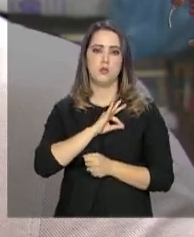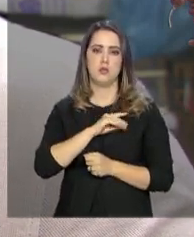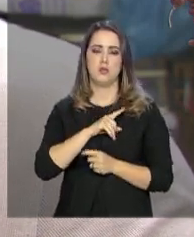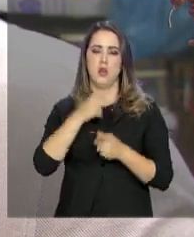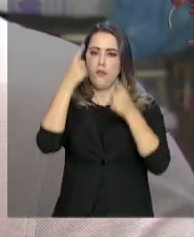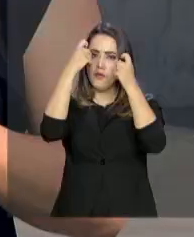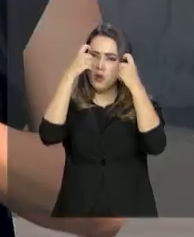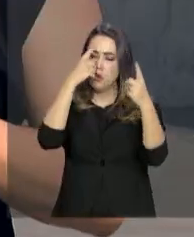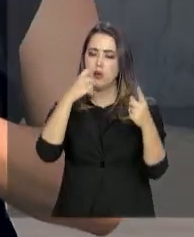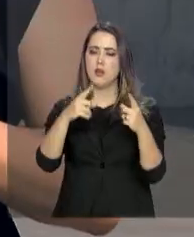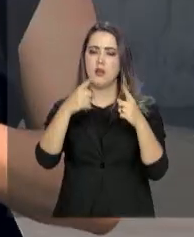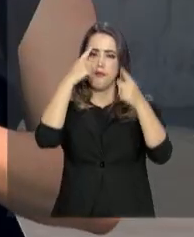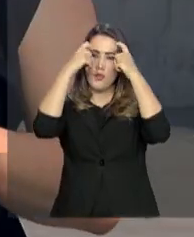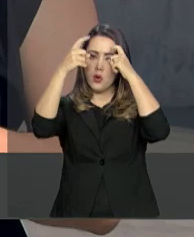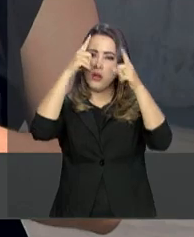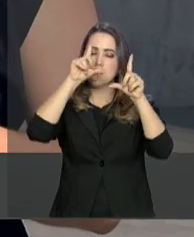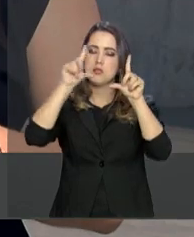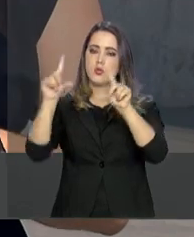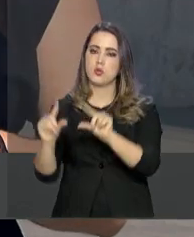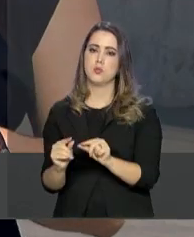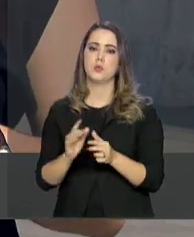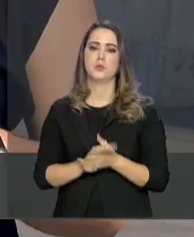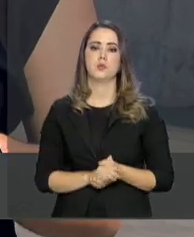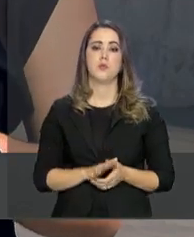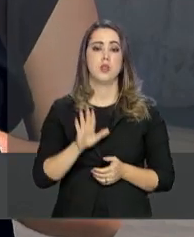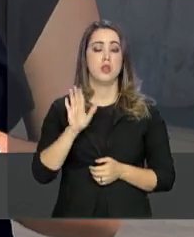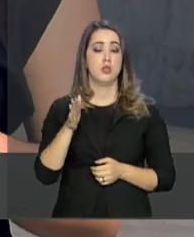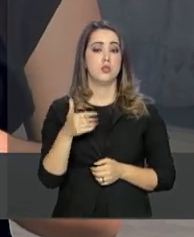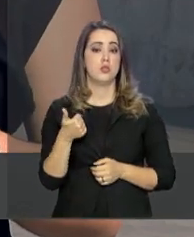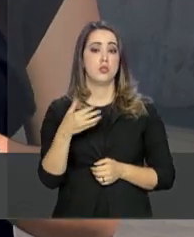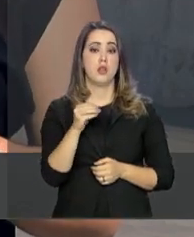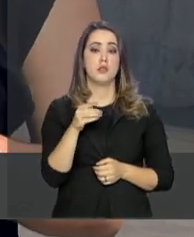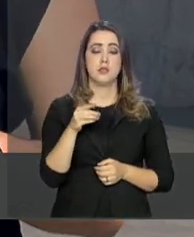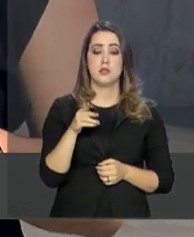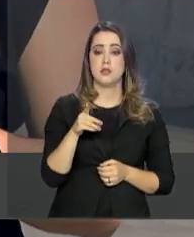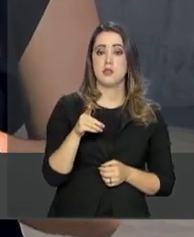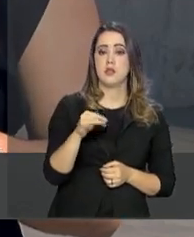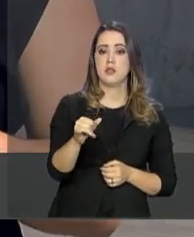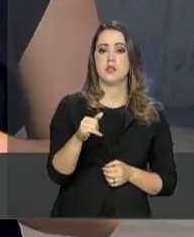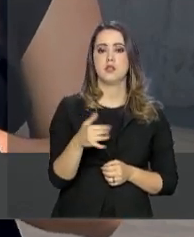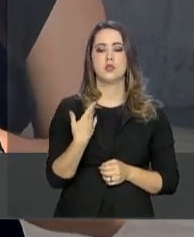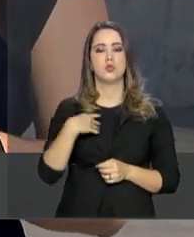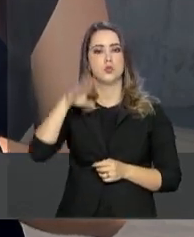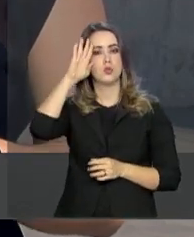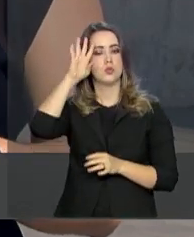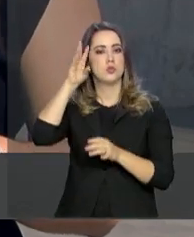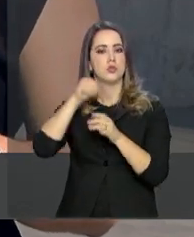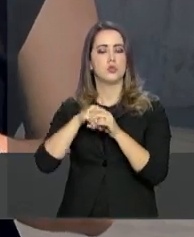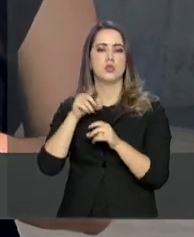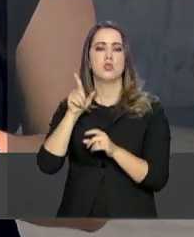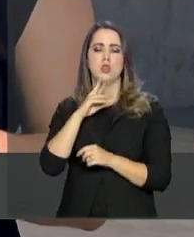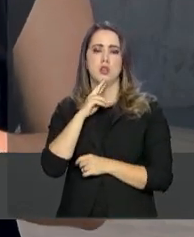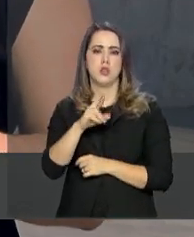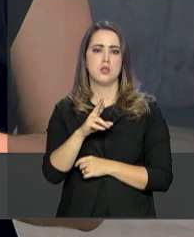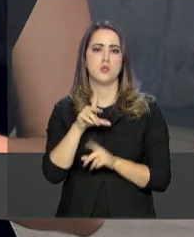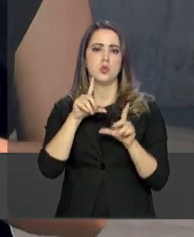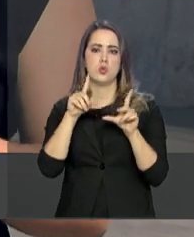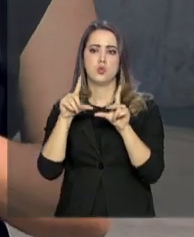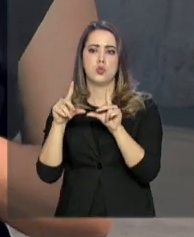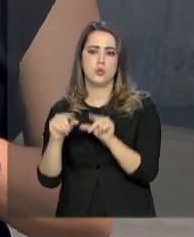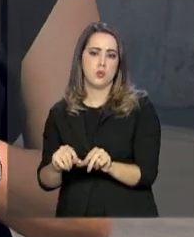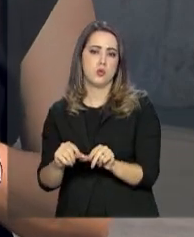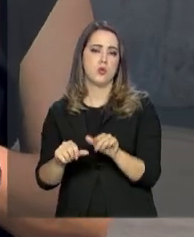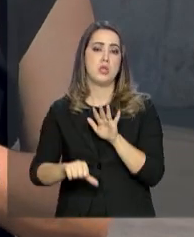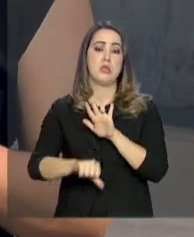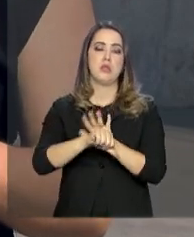índice cai assustadoramente. Com pouco mais de 100 dias de intervenção, os resultados começam a aparecer com queda, por exemplo, no número de crimes